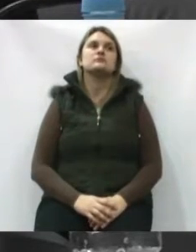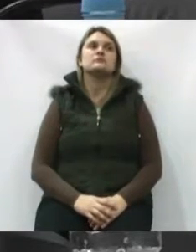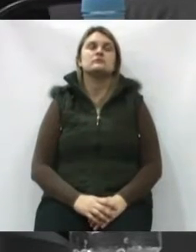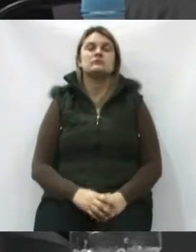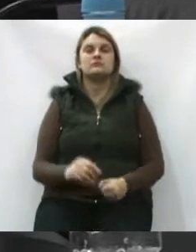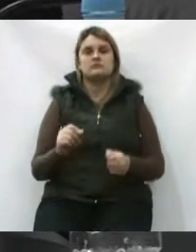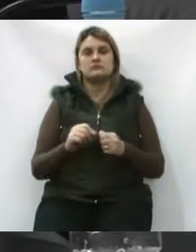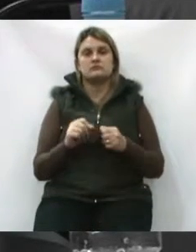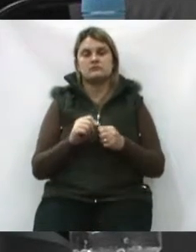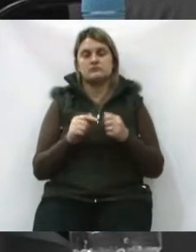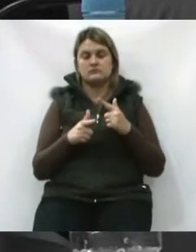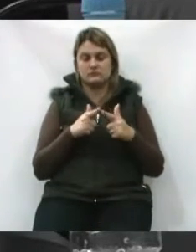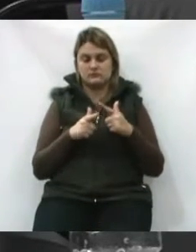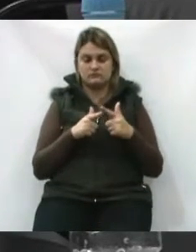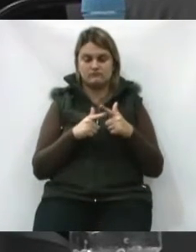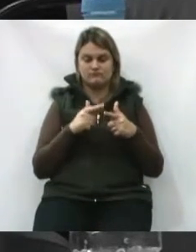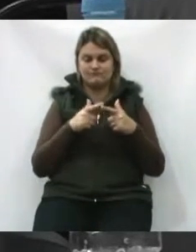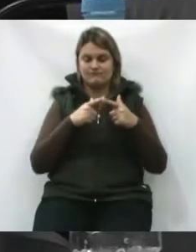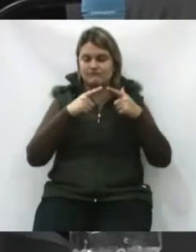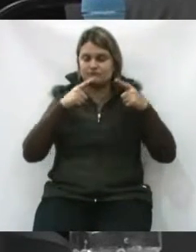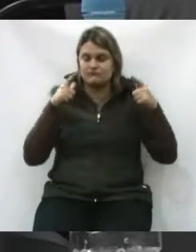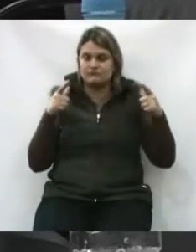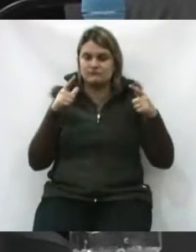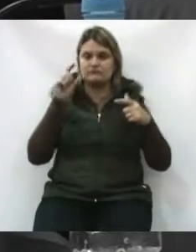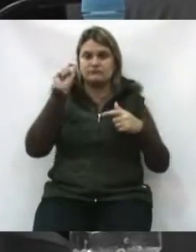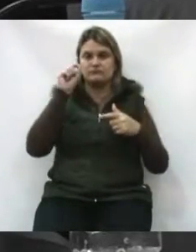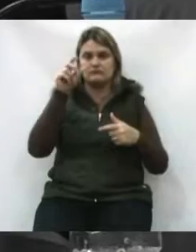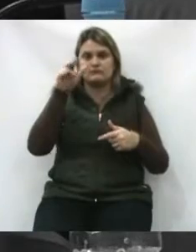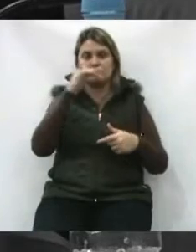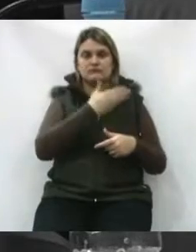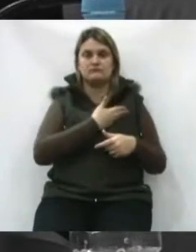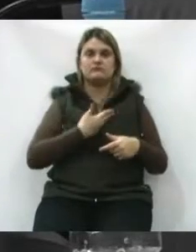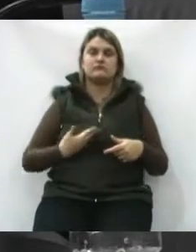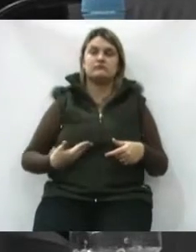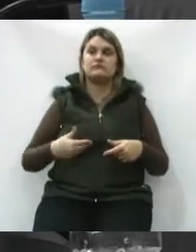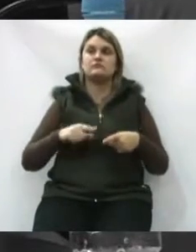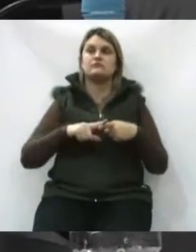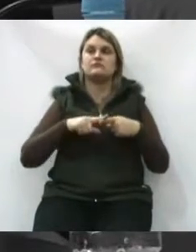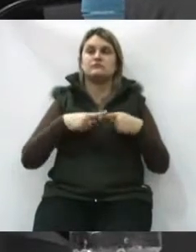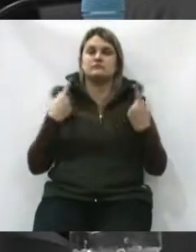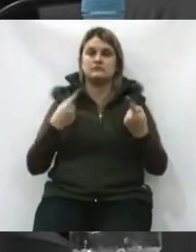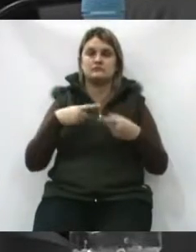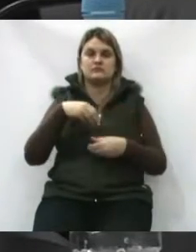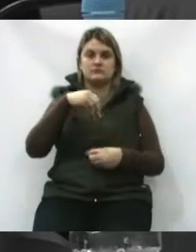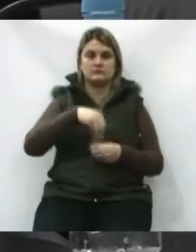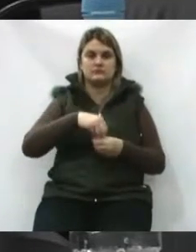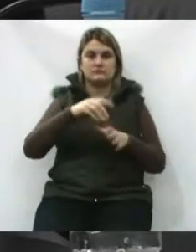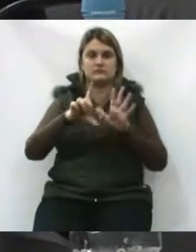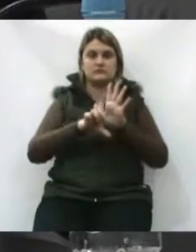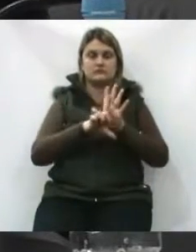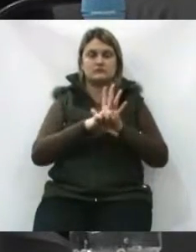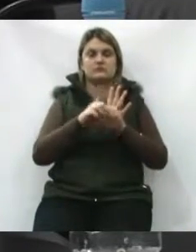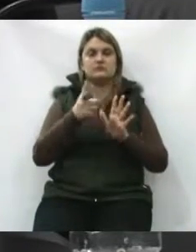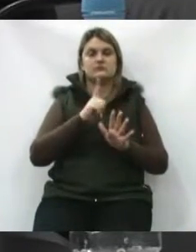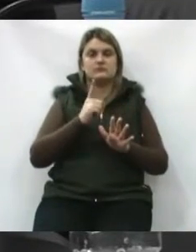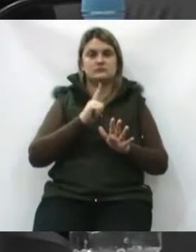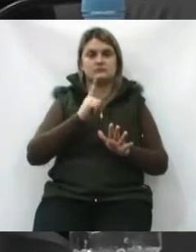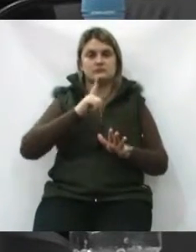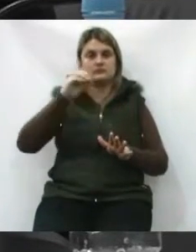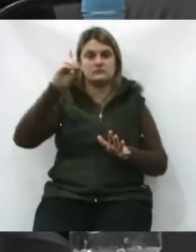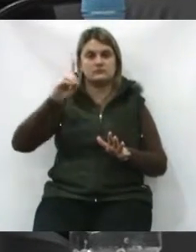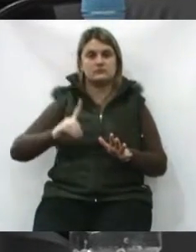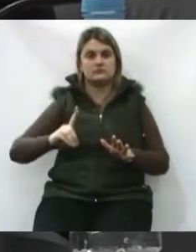gera transtornos enormes, enormes, para quem for governar, mas, dentro da lei, ele terá o direito